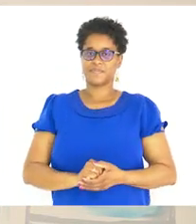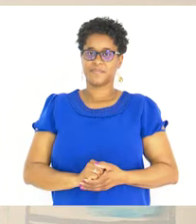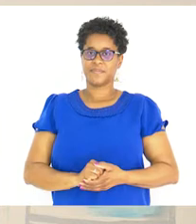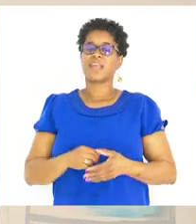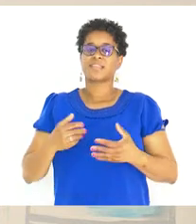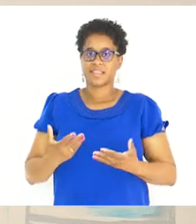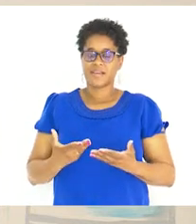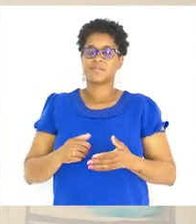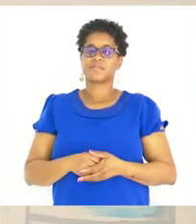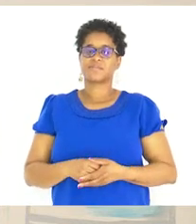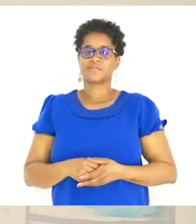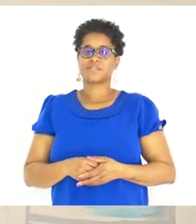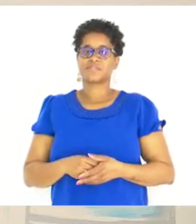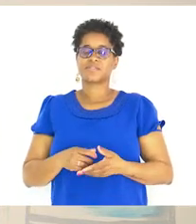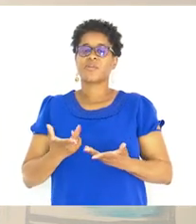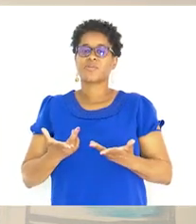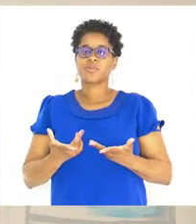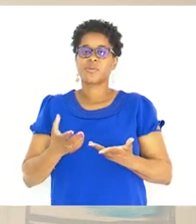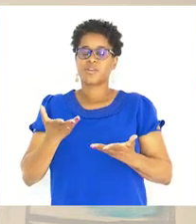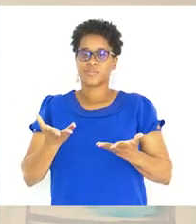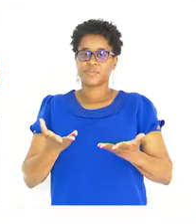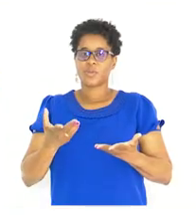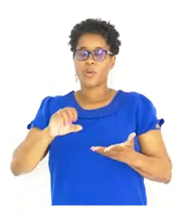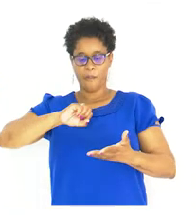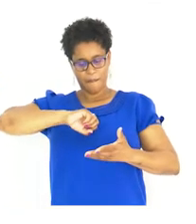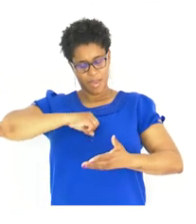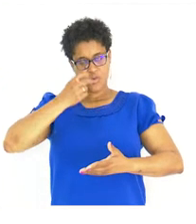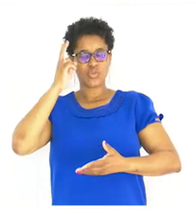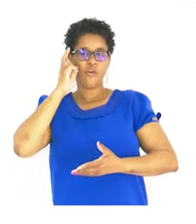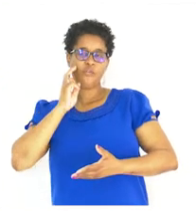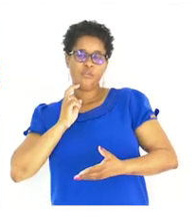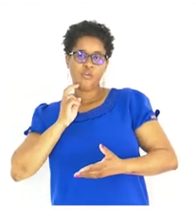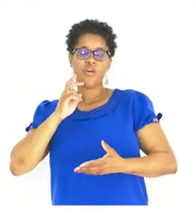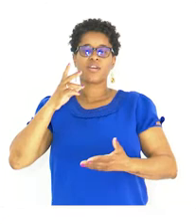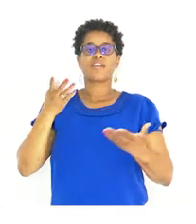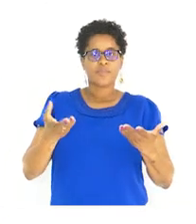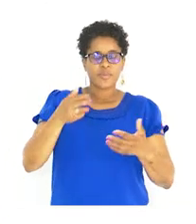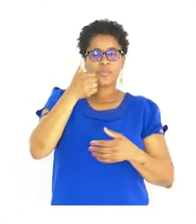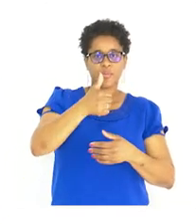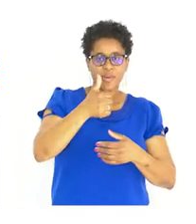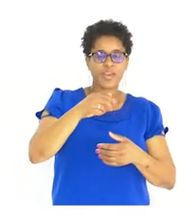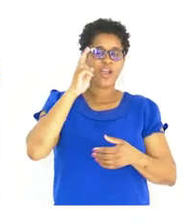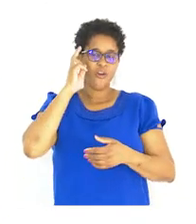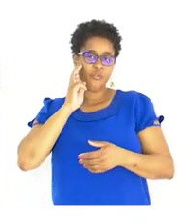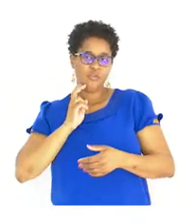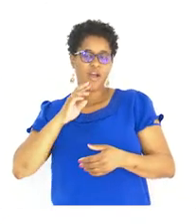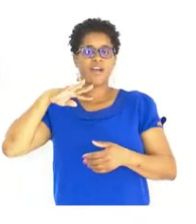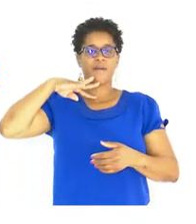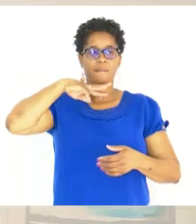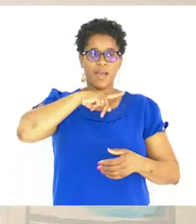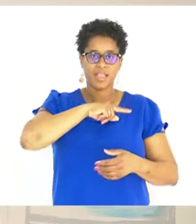Então São Os Meus Avós Muito bem Avós